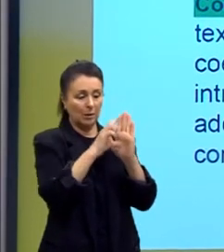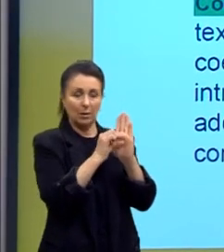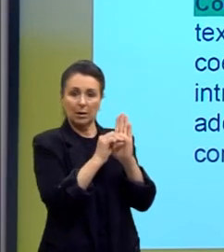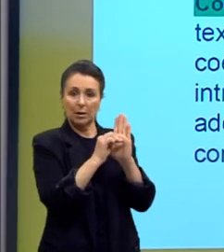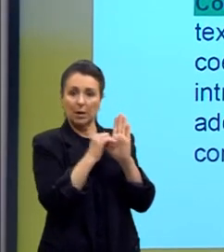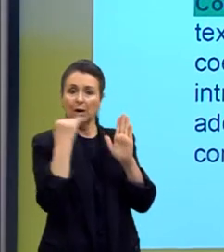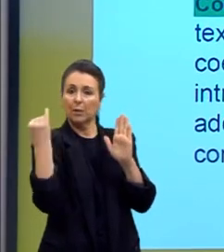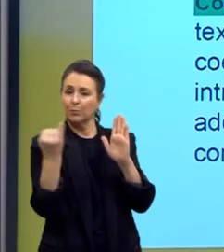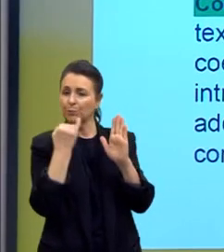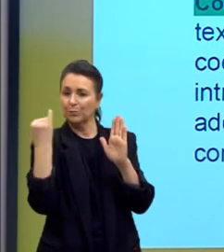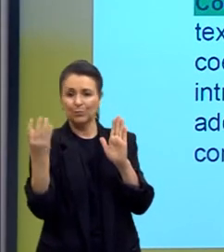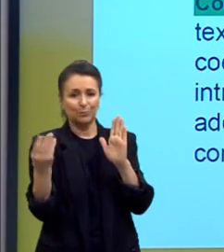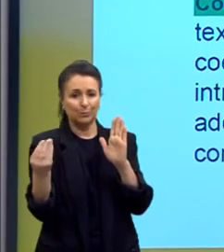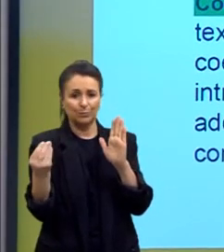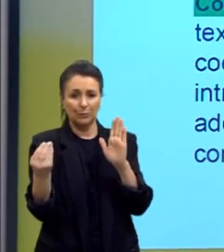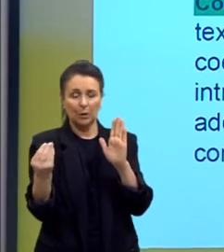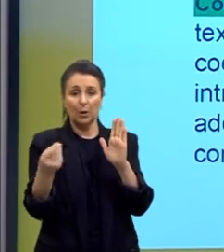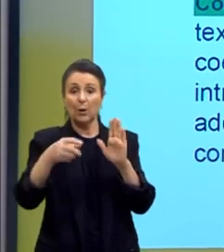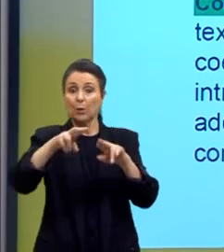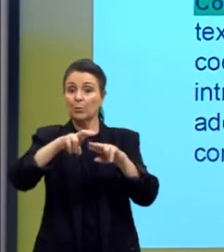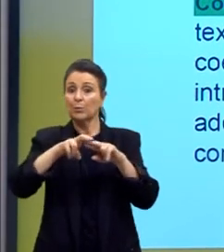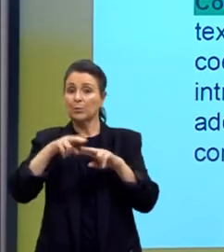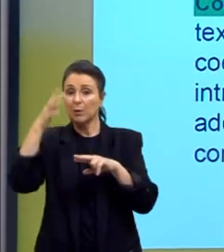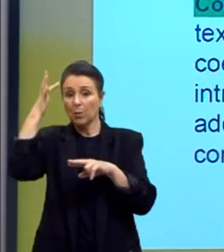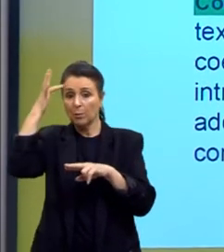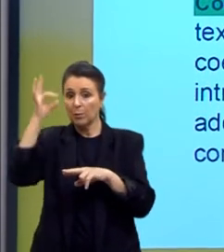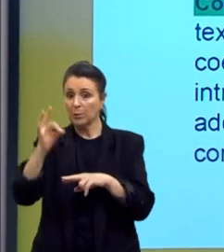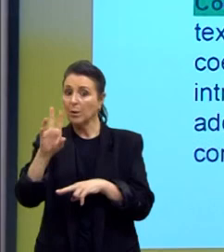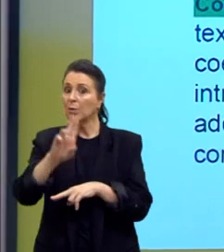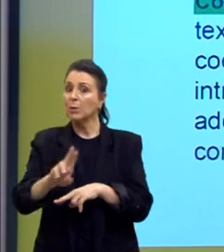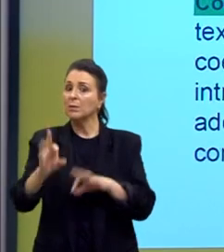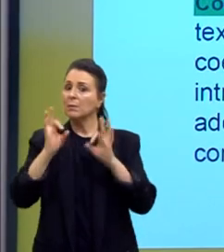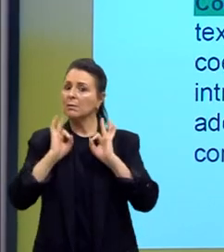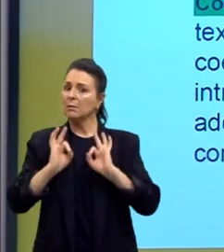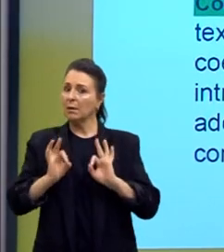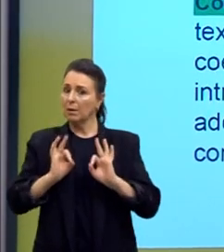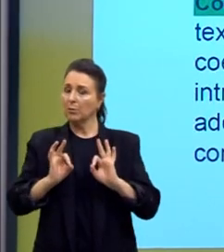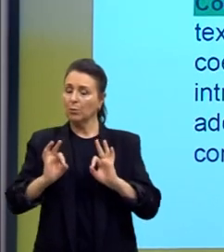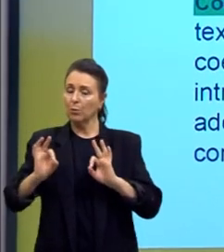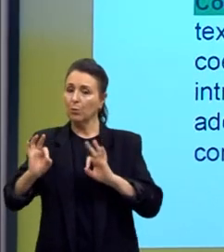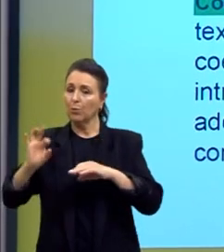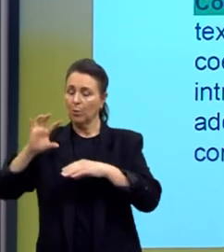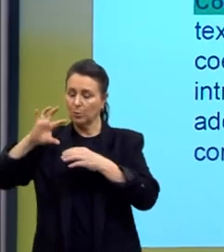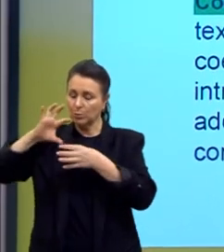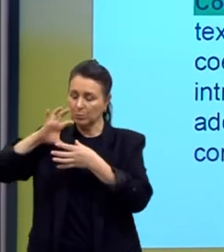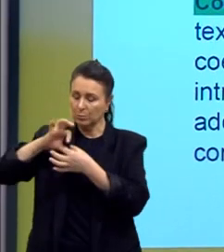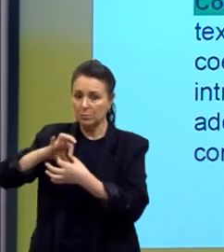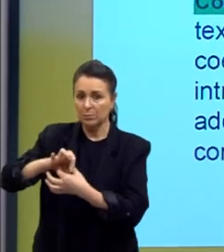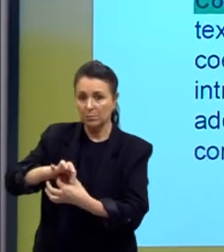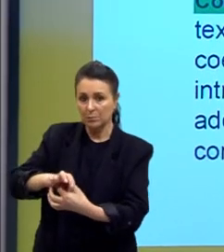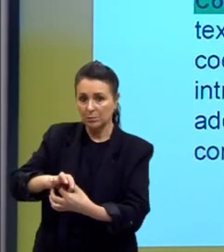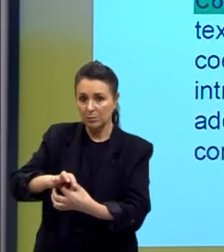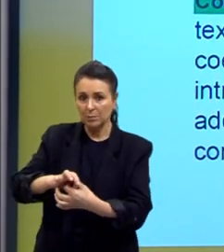Para isso, deve-se compreender e usar adequadamente os conectores de junção, oposição,